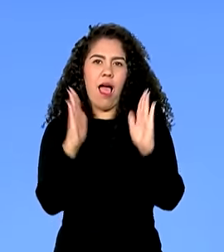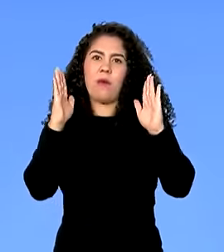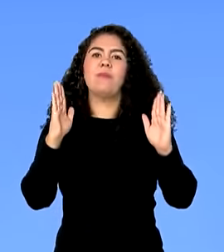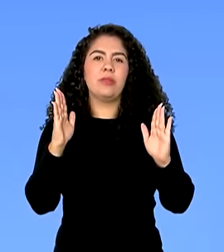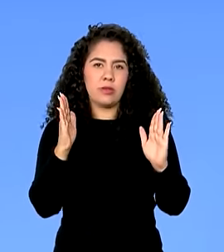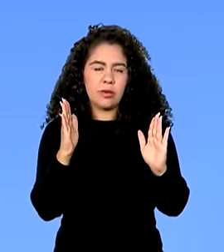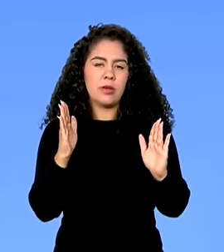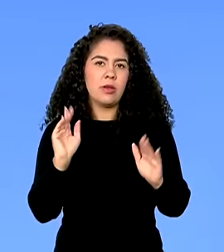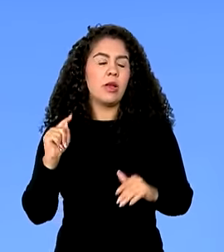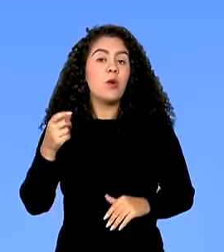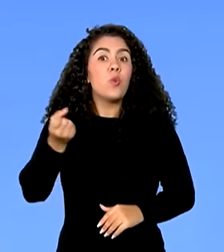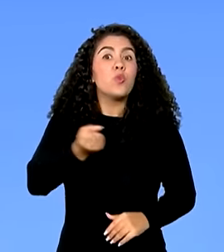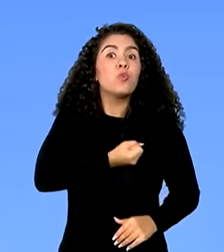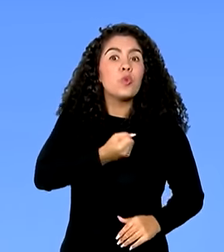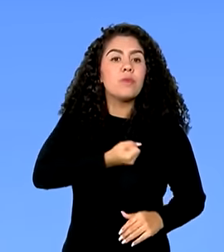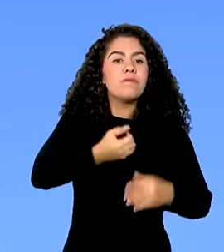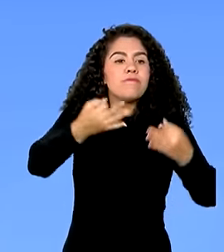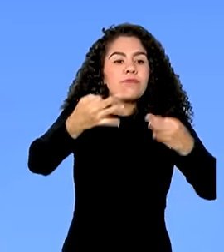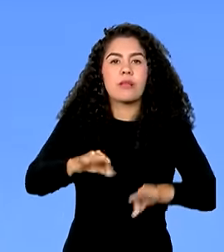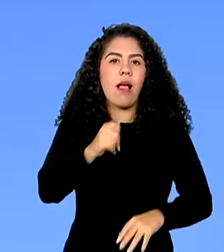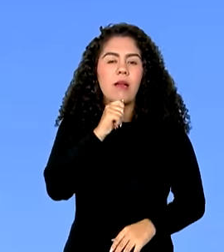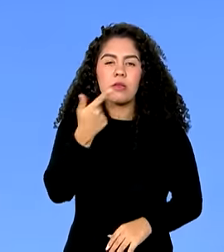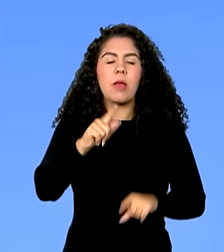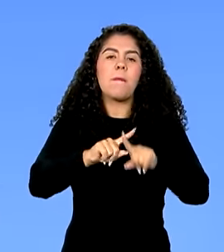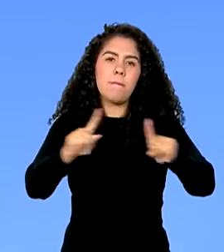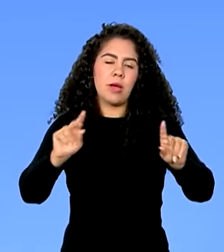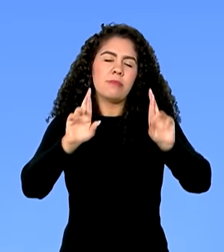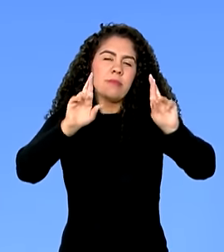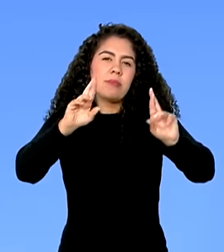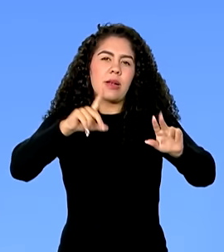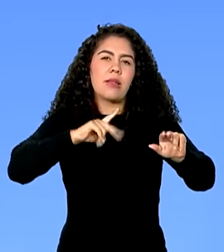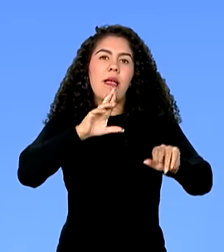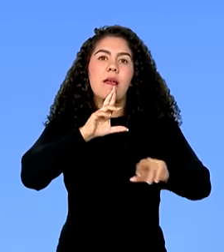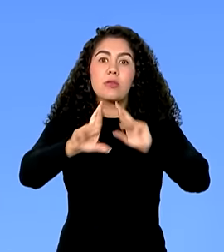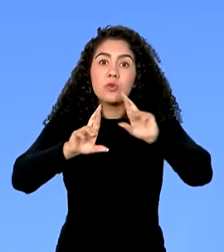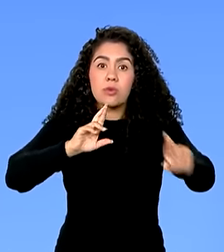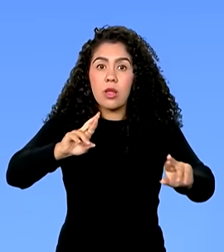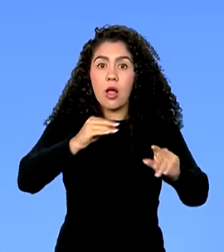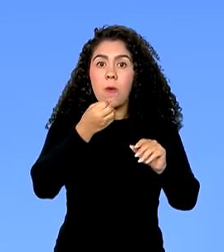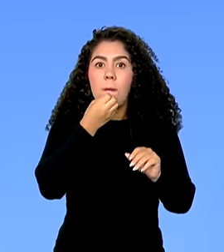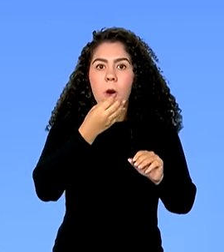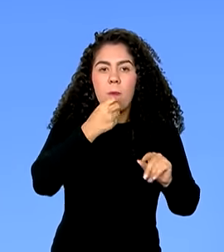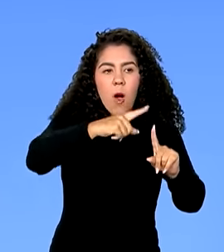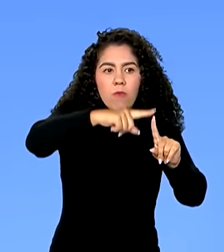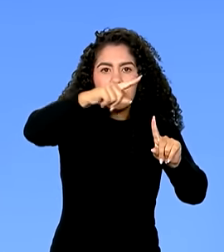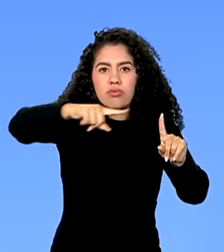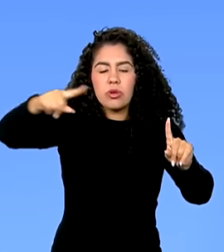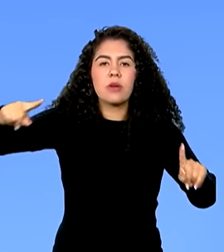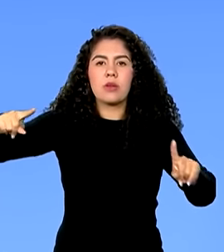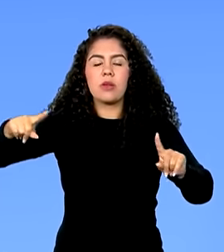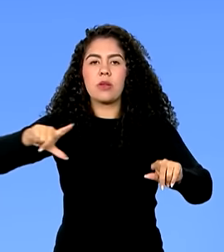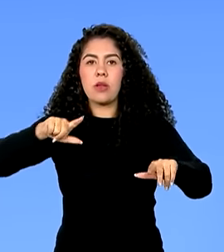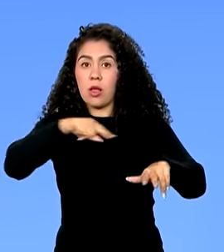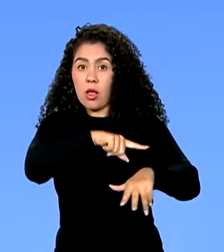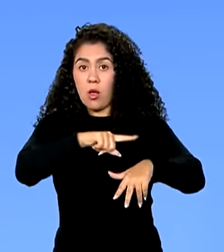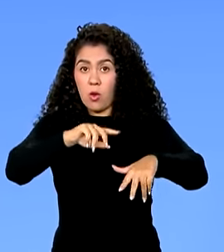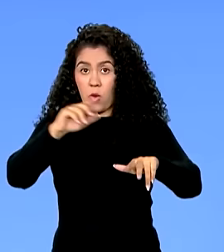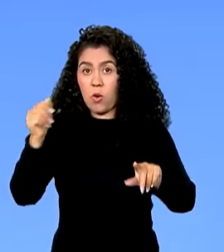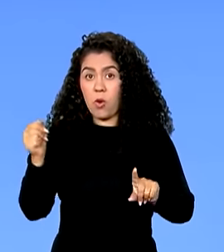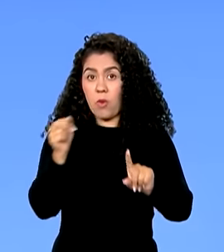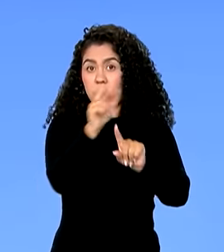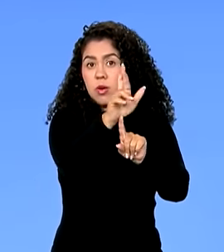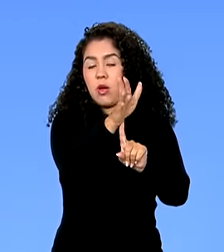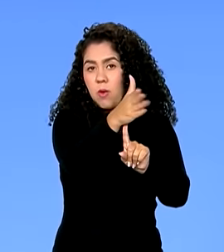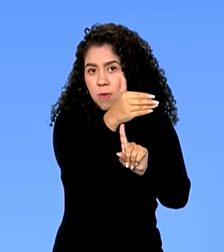sabemos ainda os números, mas que venham números bons no lançamento do SOF, que o embaixador mencionou,